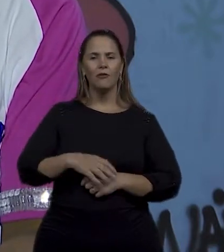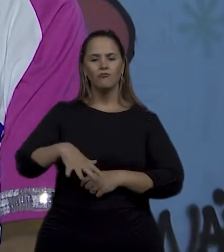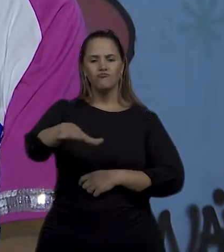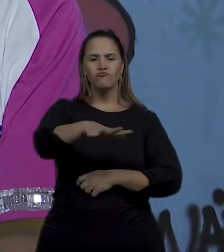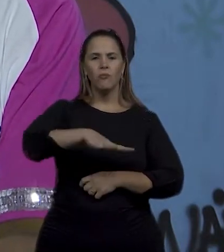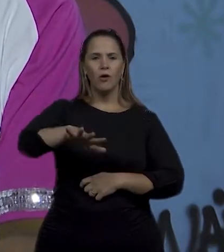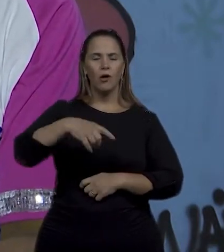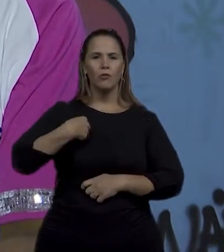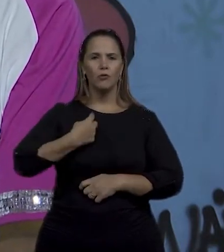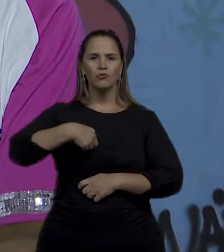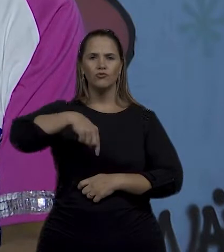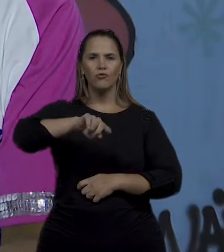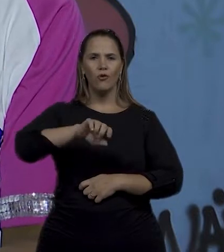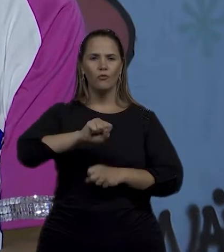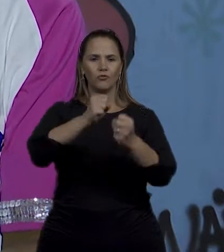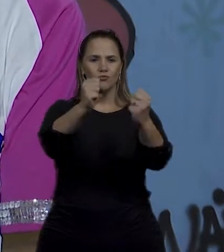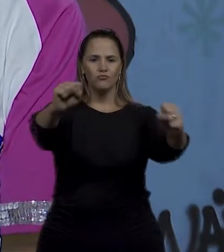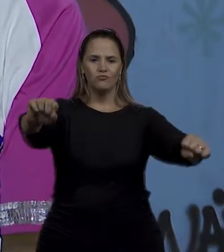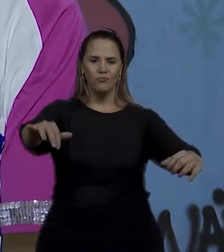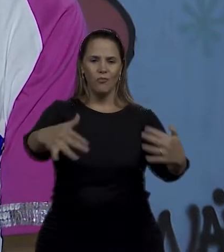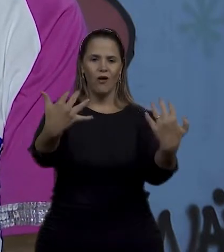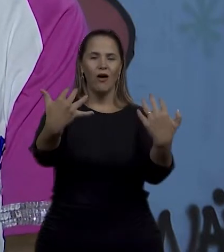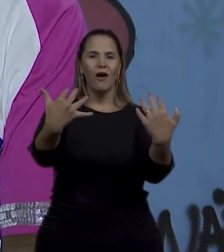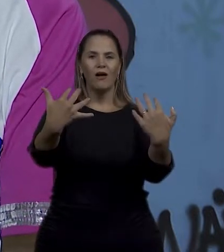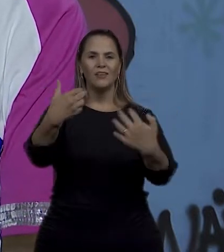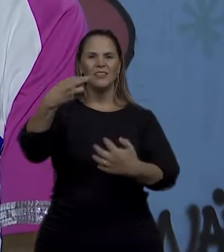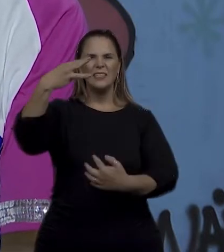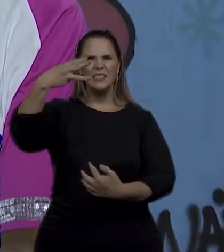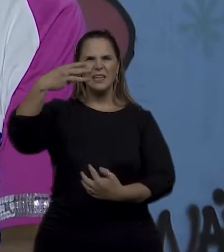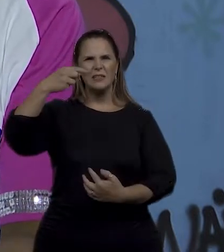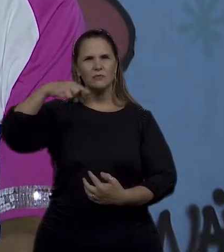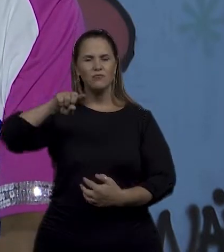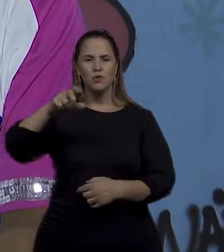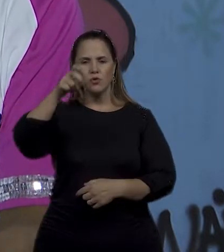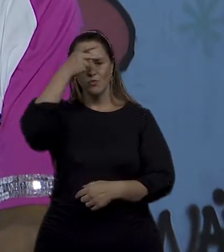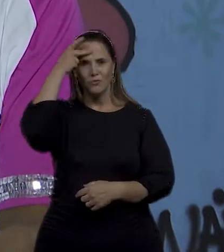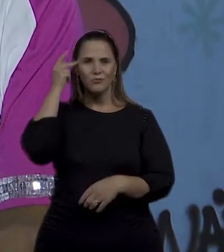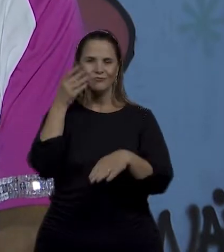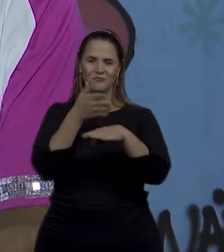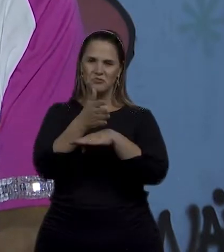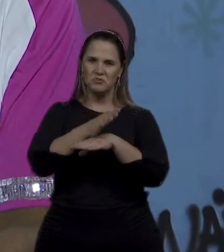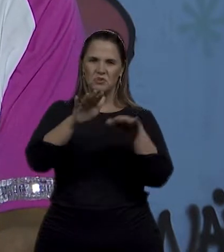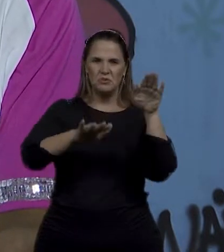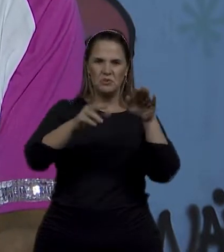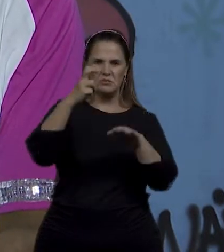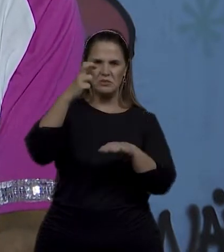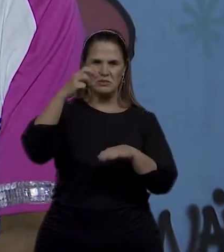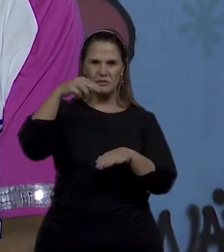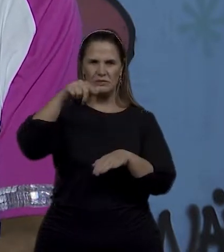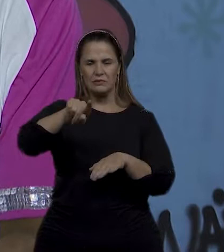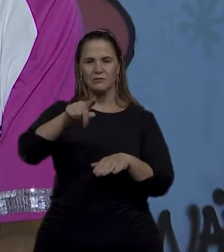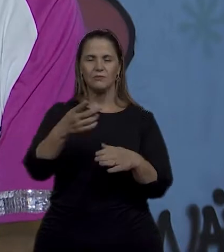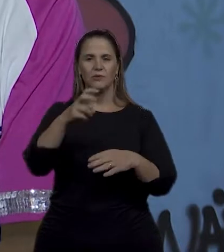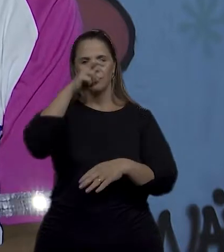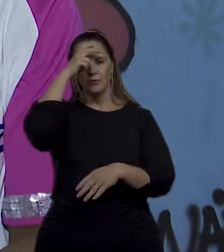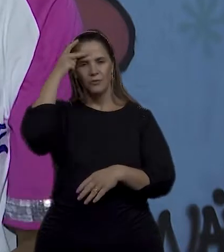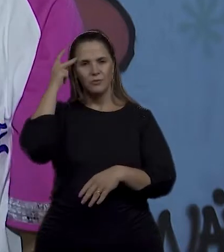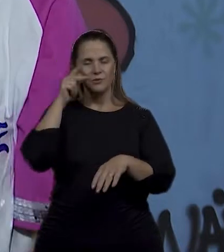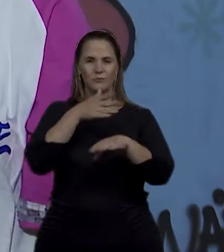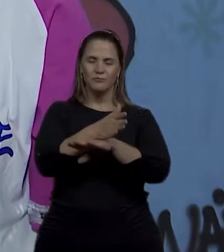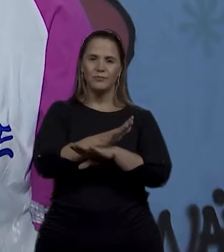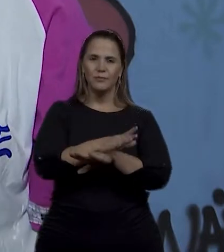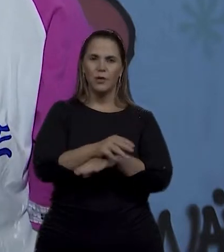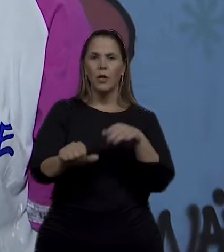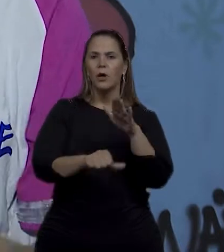público, sei lá, que de 3 mil pessoas, 5 mil pessoas no dia. E o primeiro dia, a gente entrou e